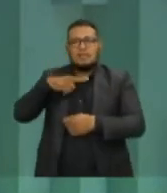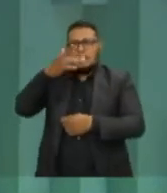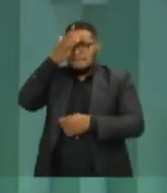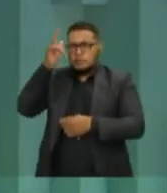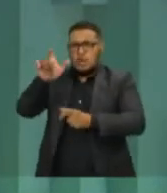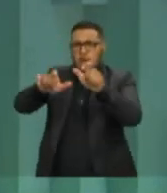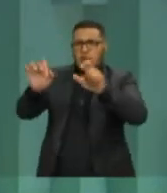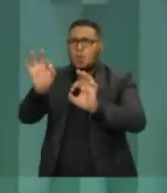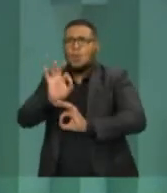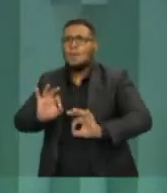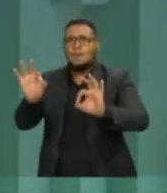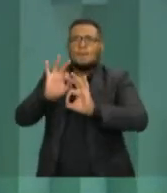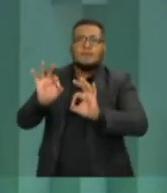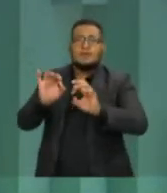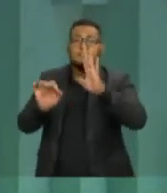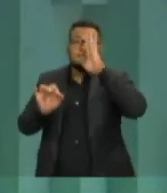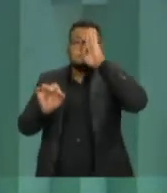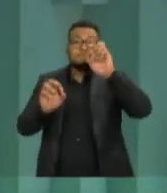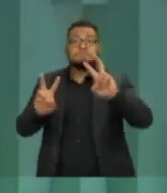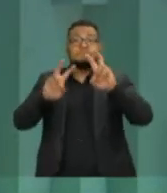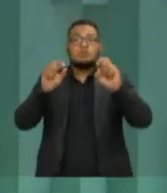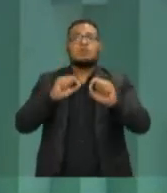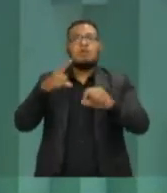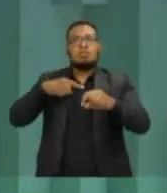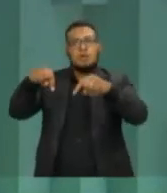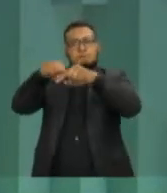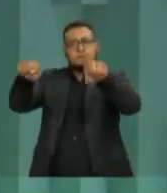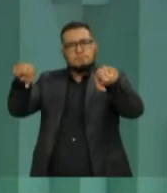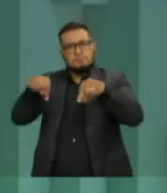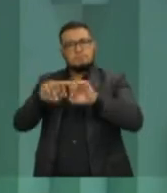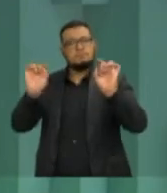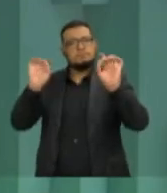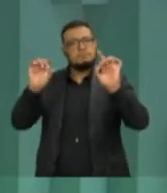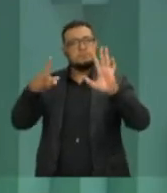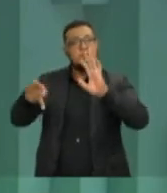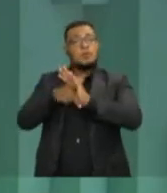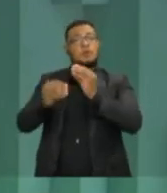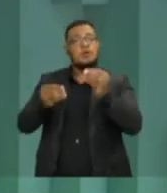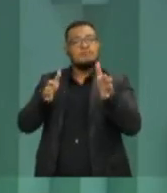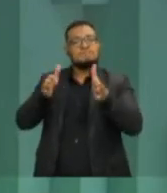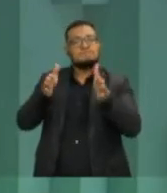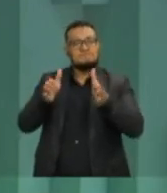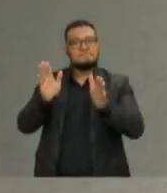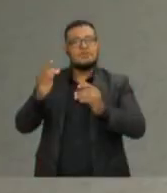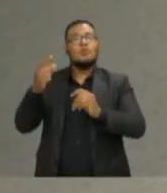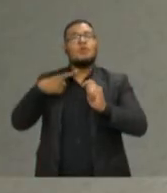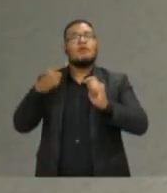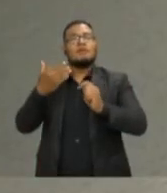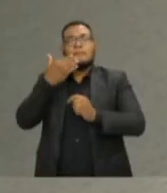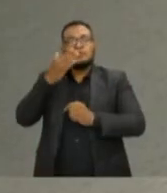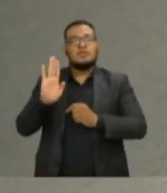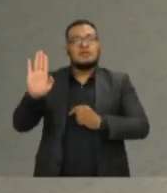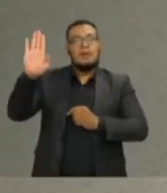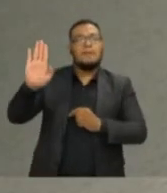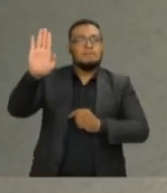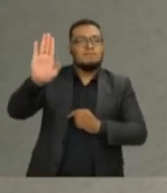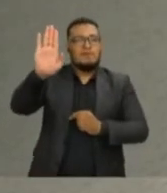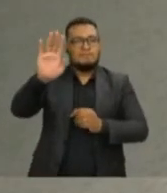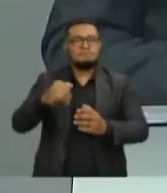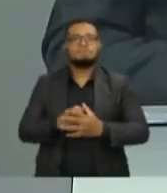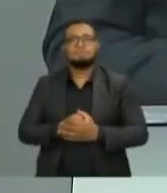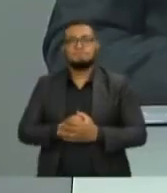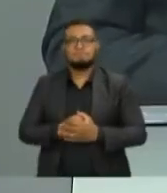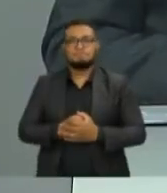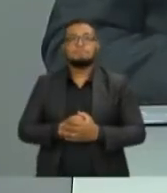principalmente, nos partidos, em seus gabinetes, em seu comando de campanha. Não é verdade o ele fala aqui. Candidato